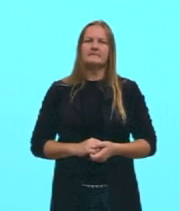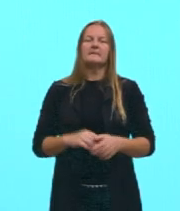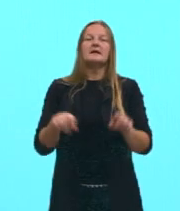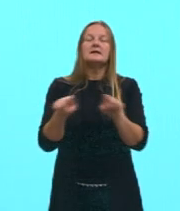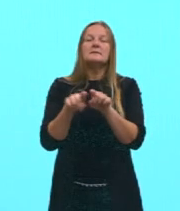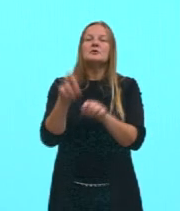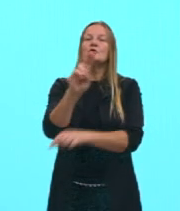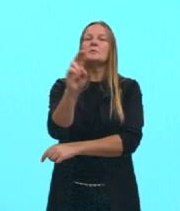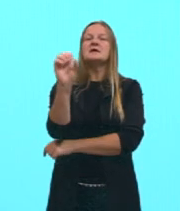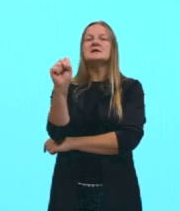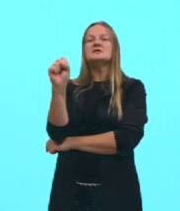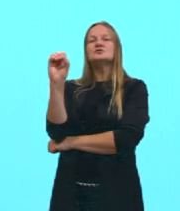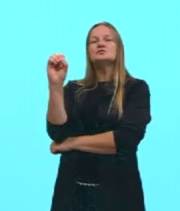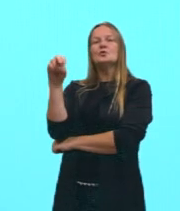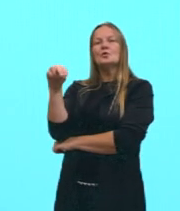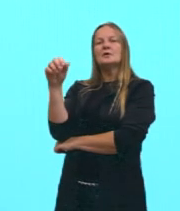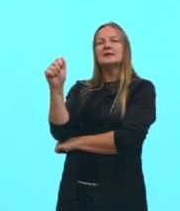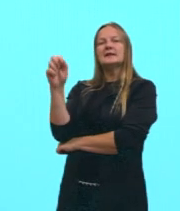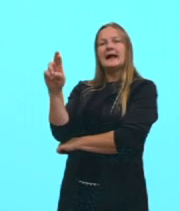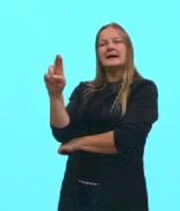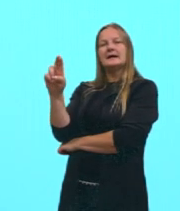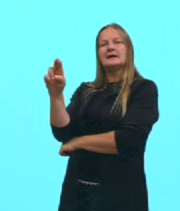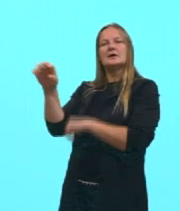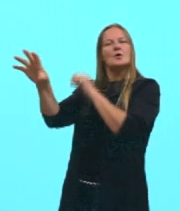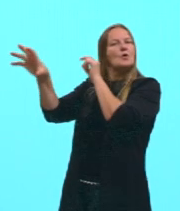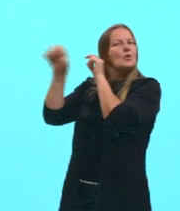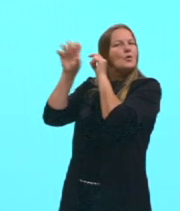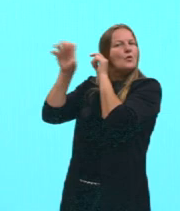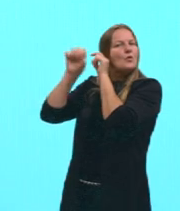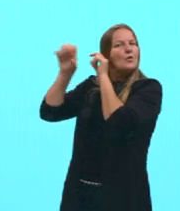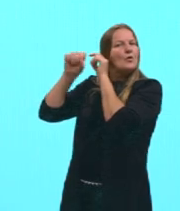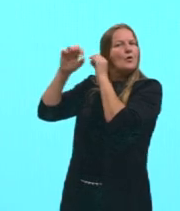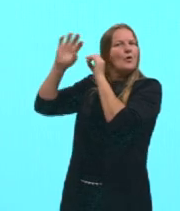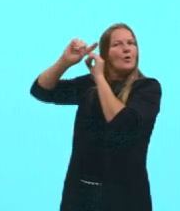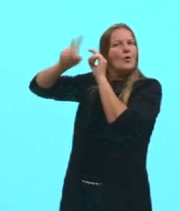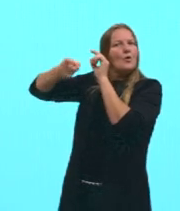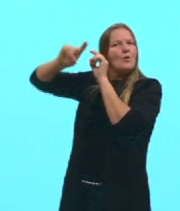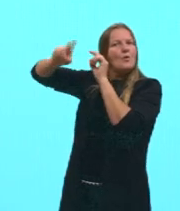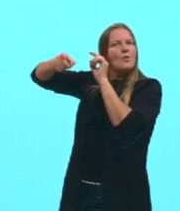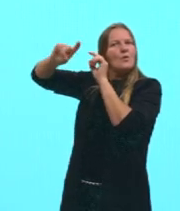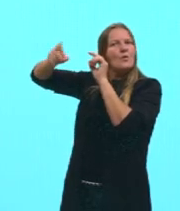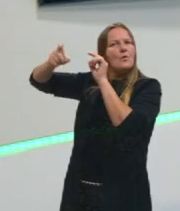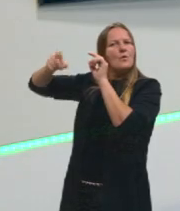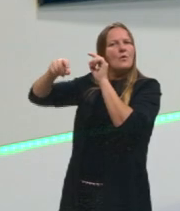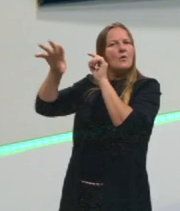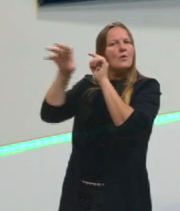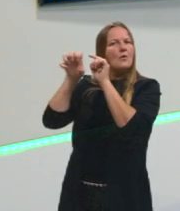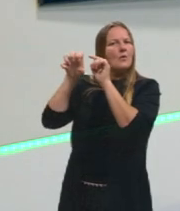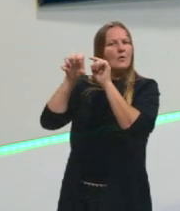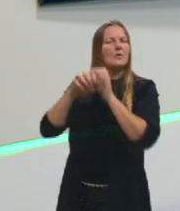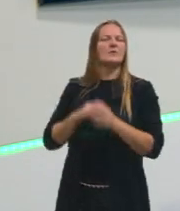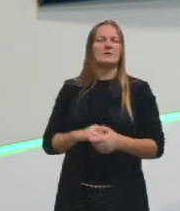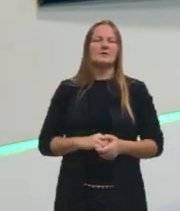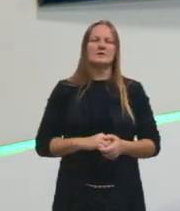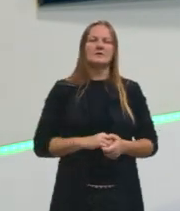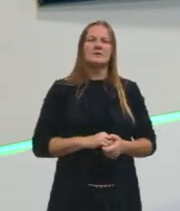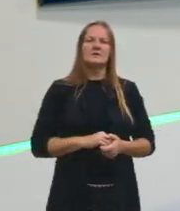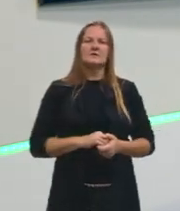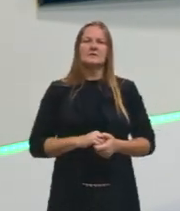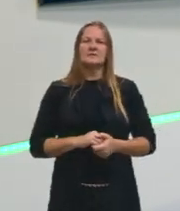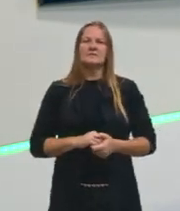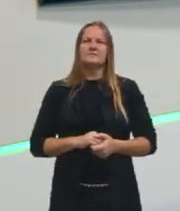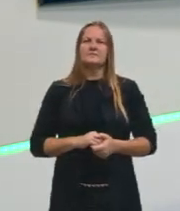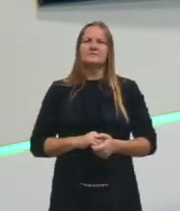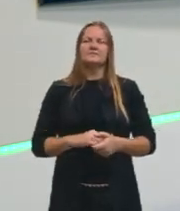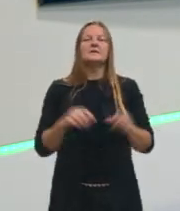Sonaris, né, o nome dessa tecnologia aqui que a gente usa é o sonar, tá, meninos e meninas? E aí, então,